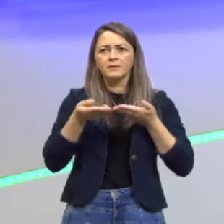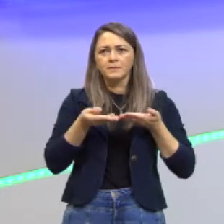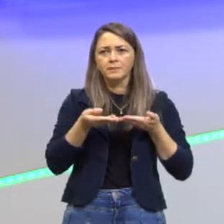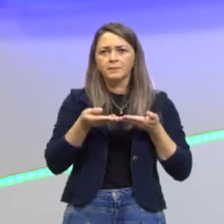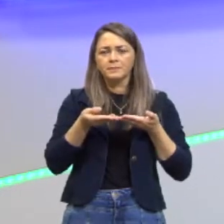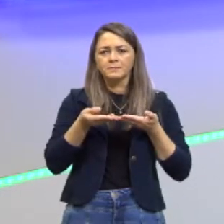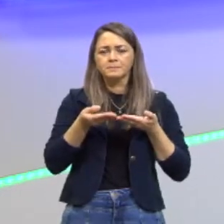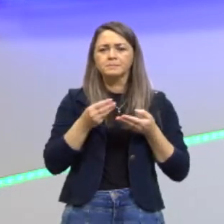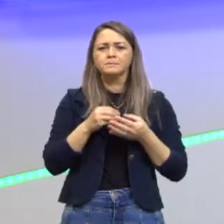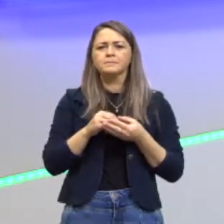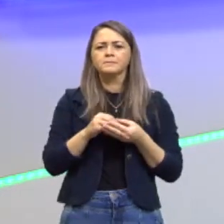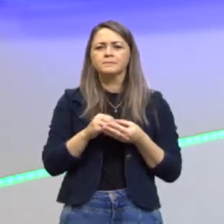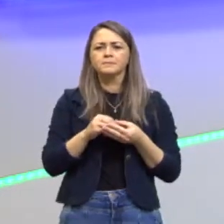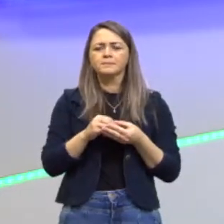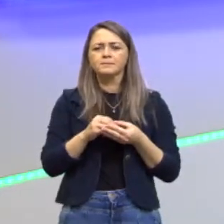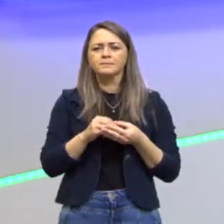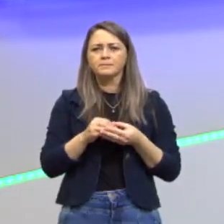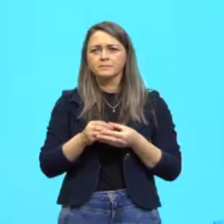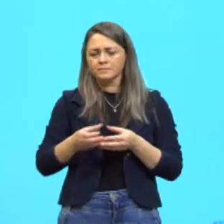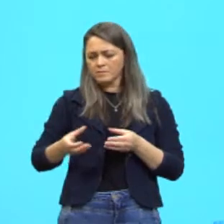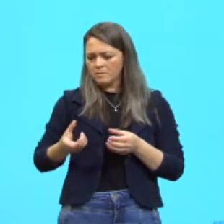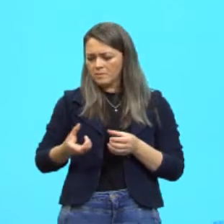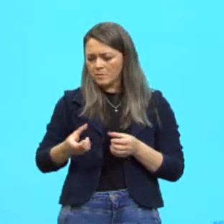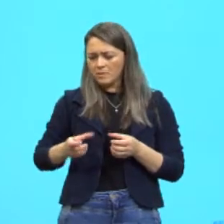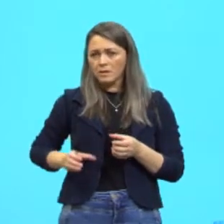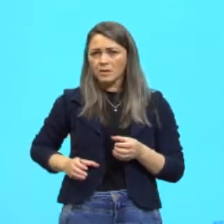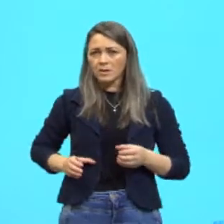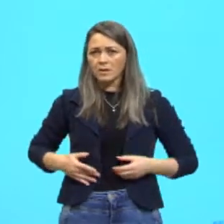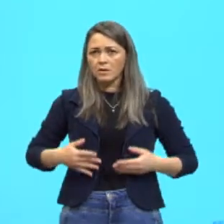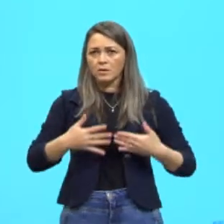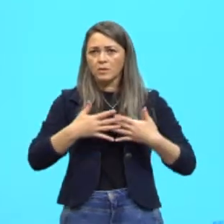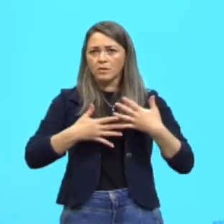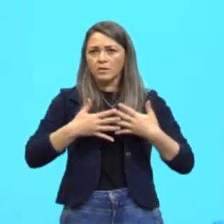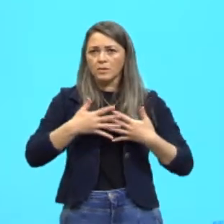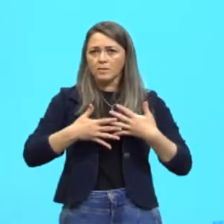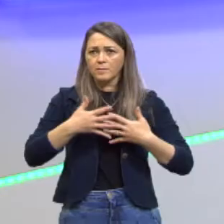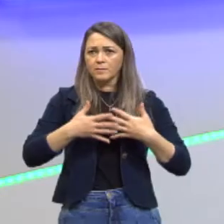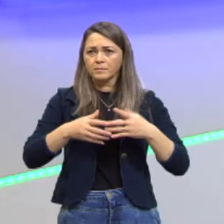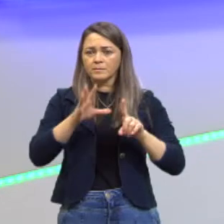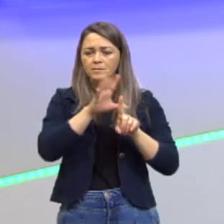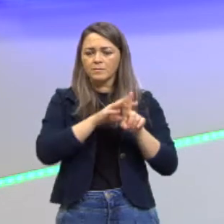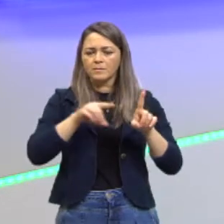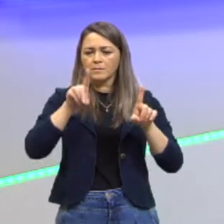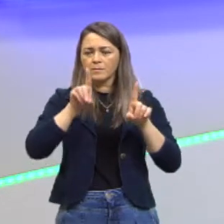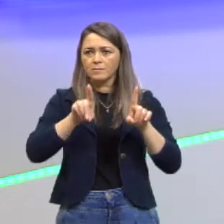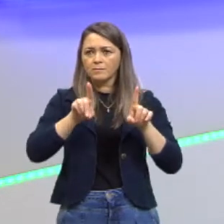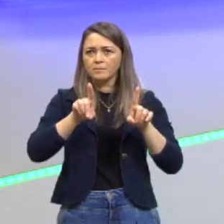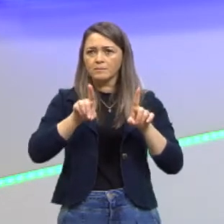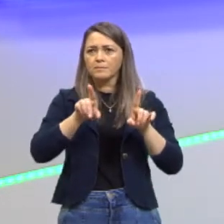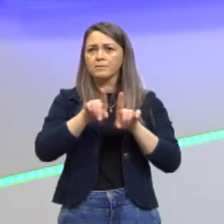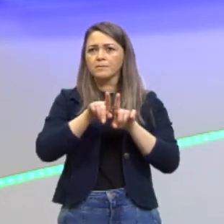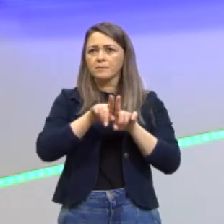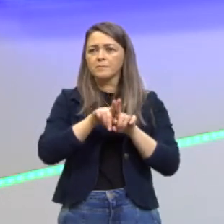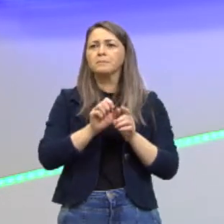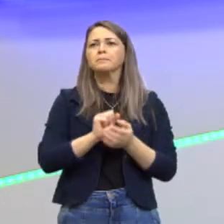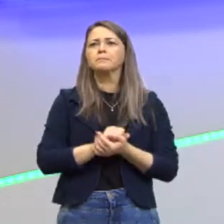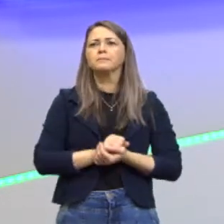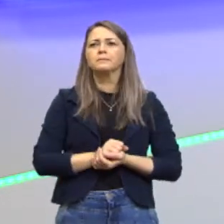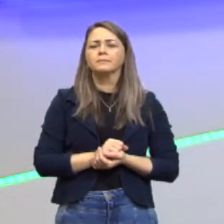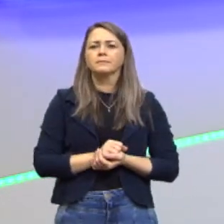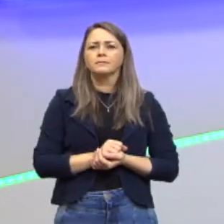órgãos clonados, tecidos clonados. Então, vamos ver isso mais de perto.